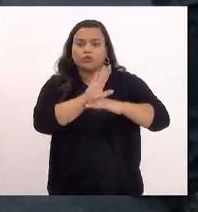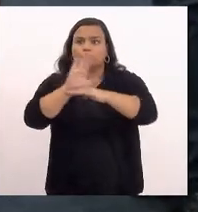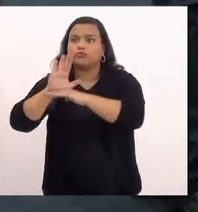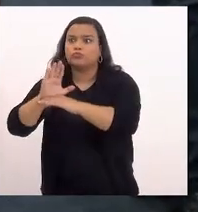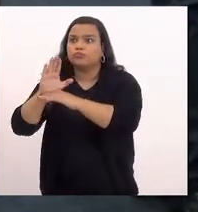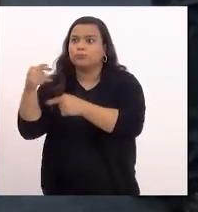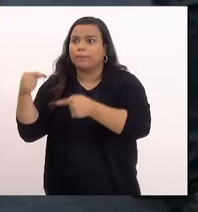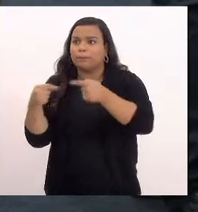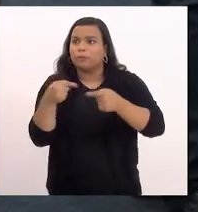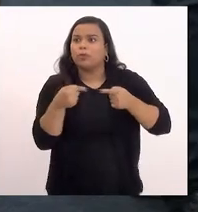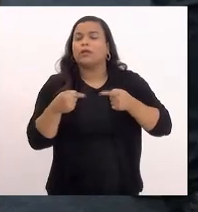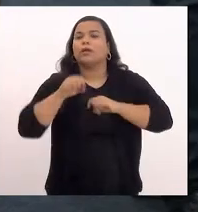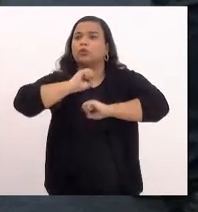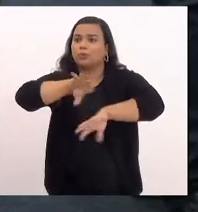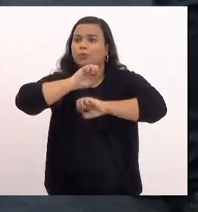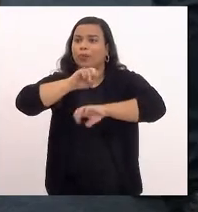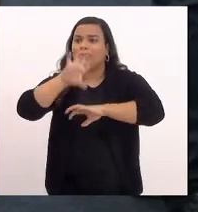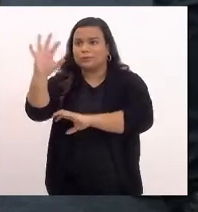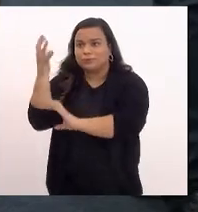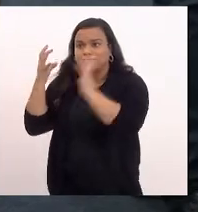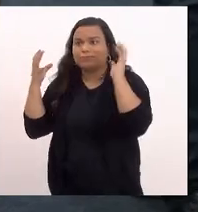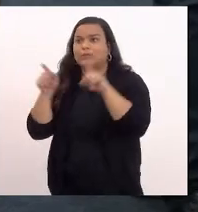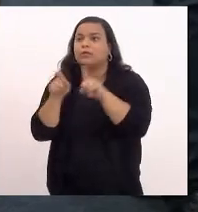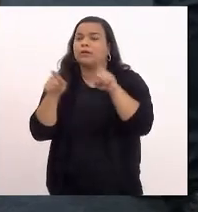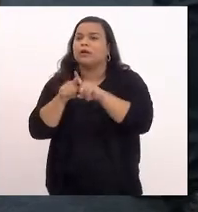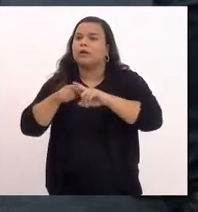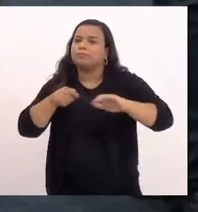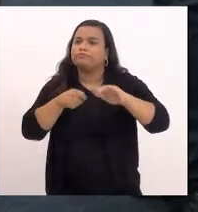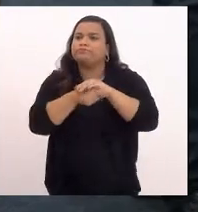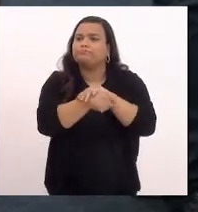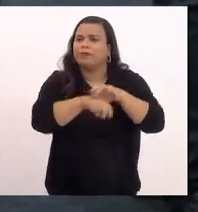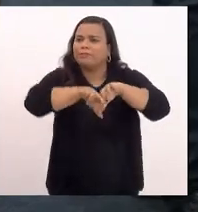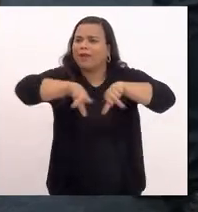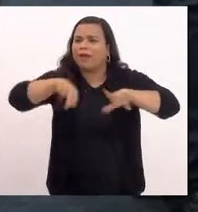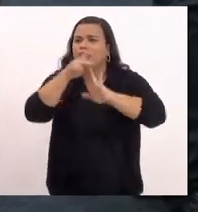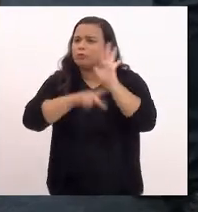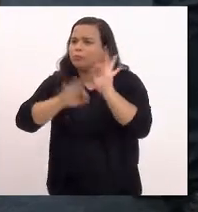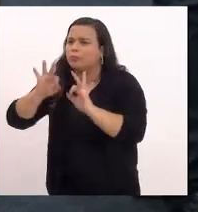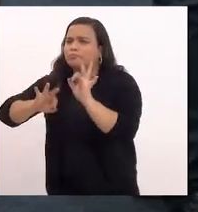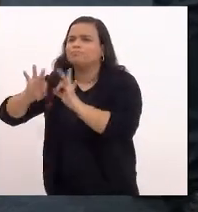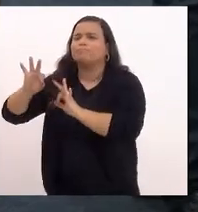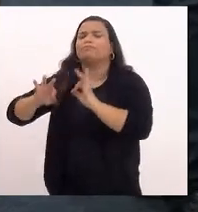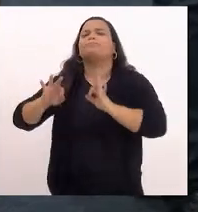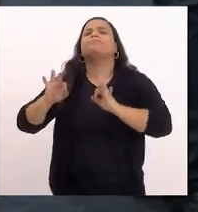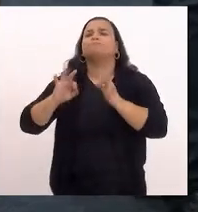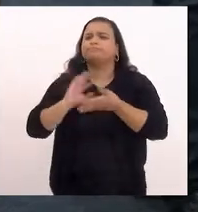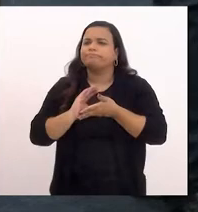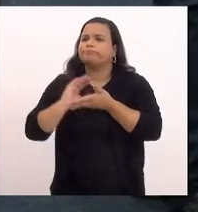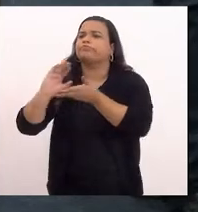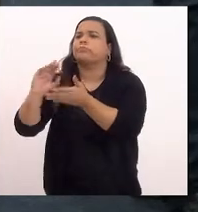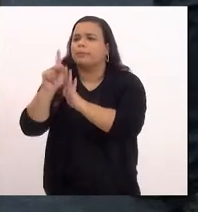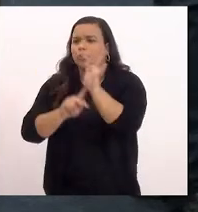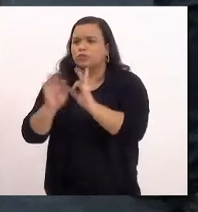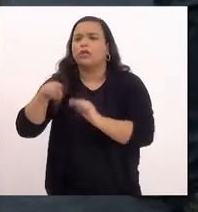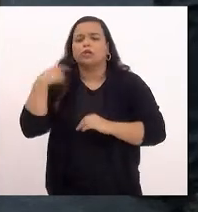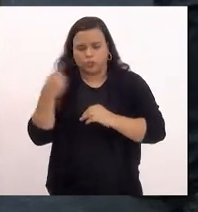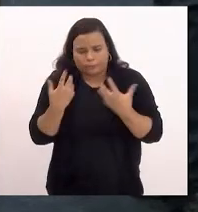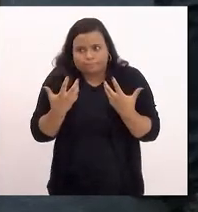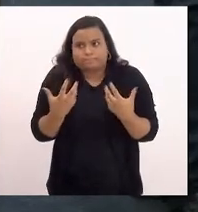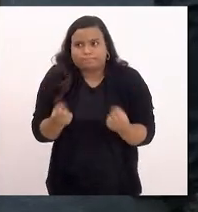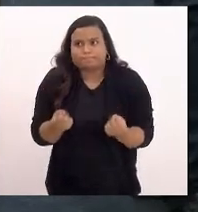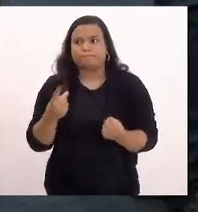de educação ambiental, com o financiamento dos programas, dos projetos. Por isso, o nosso parecer é favorável.